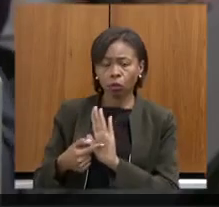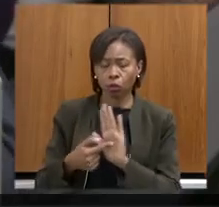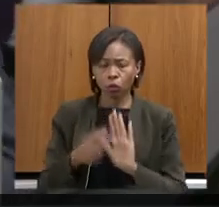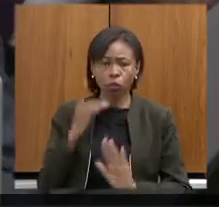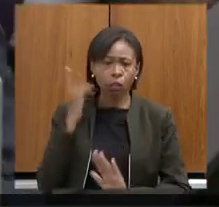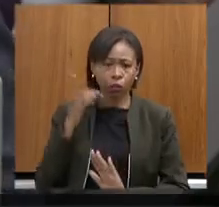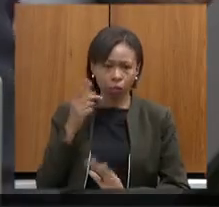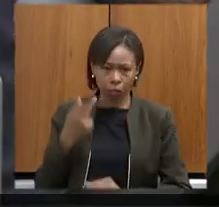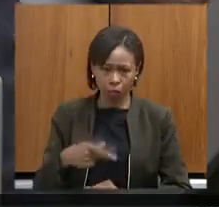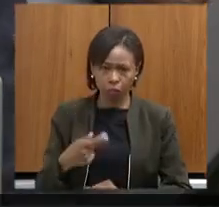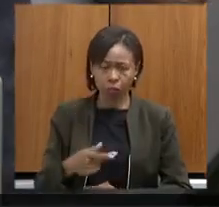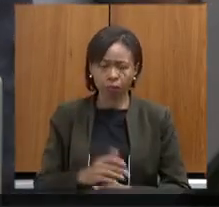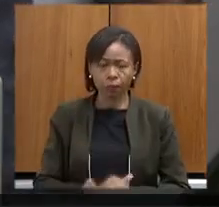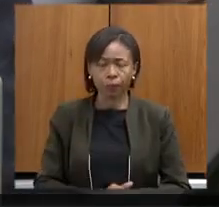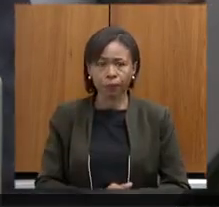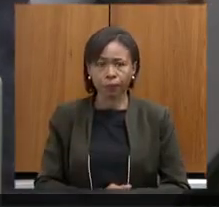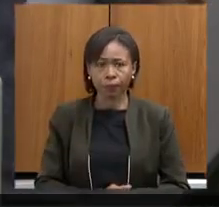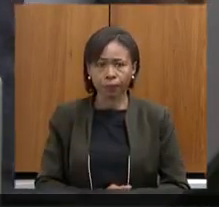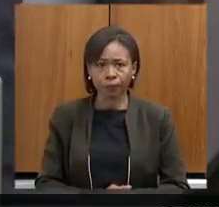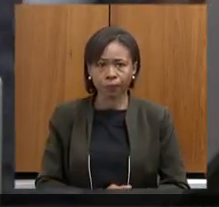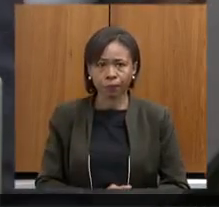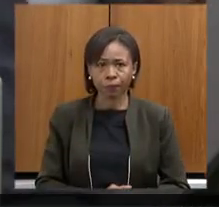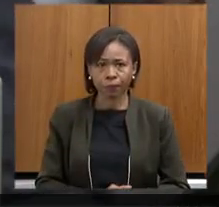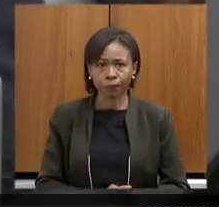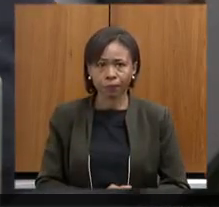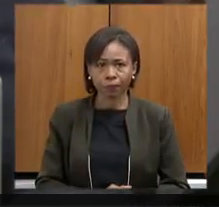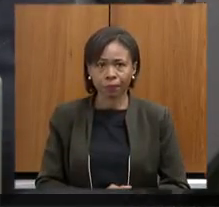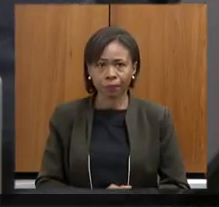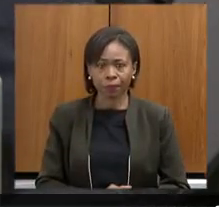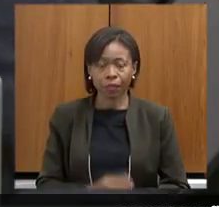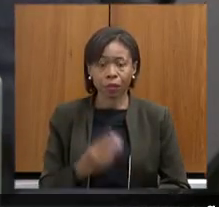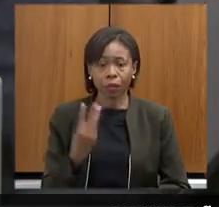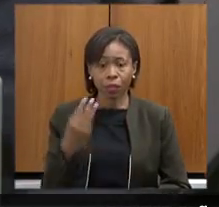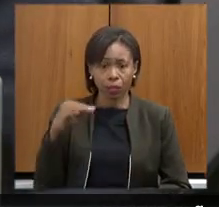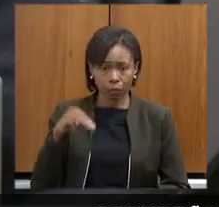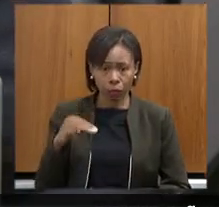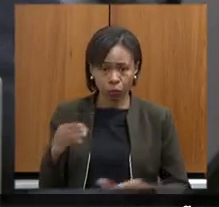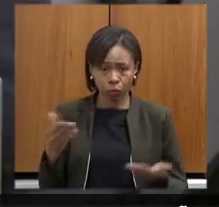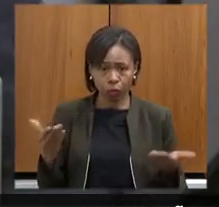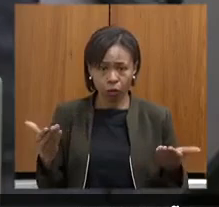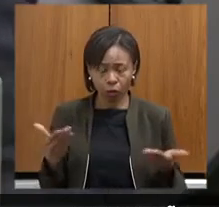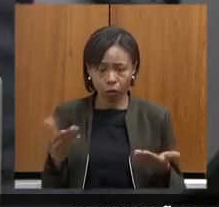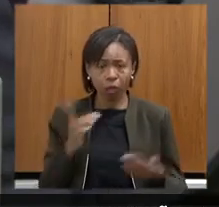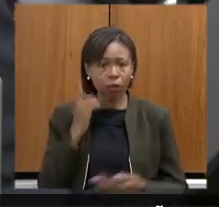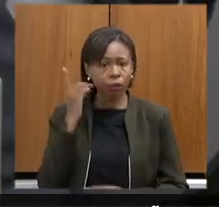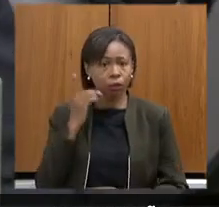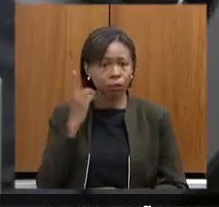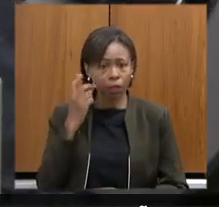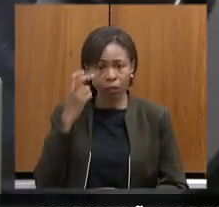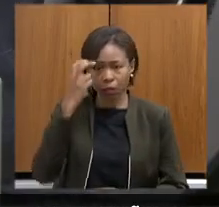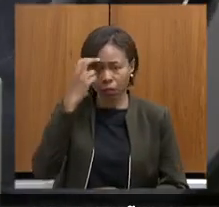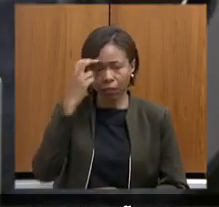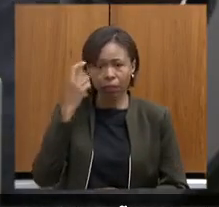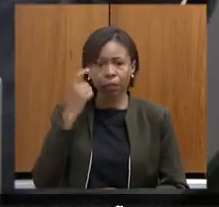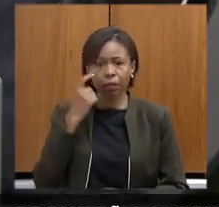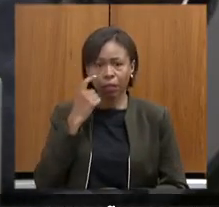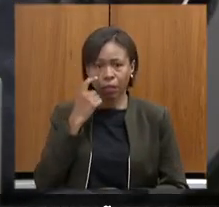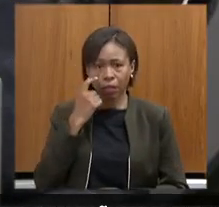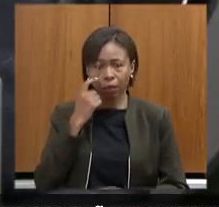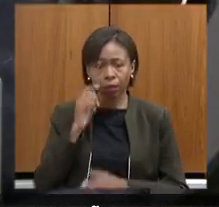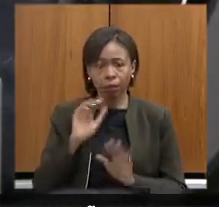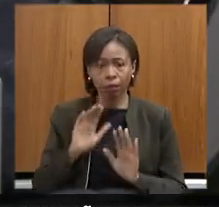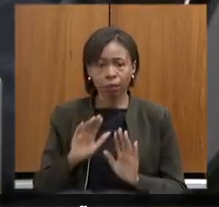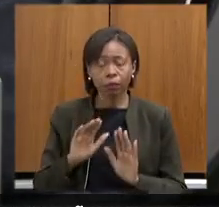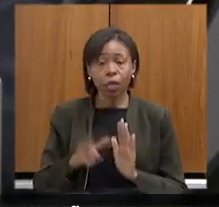presentes passo a palavra agora pelo prazo de três minutos também ao deputado Zé Guilherme sem antes